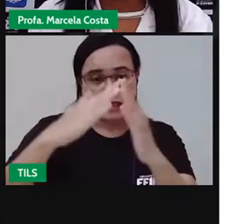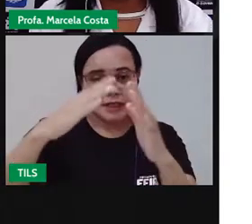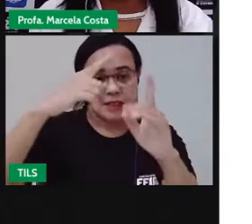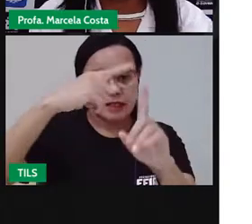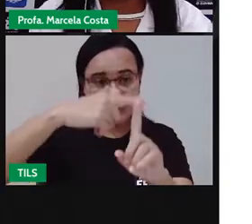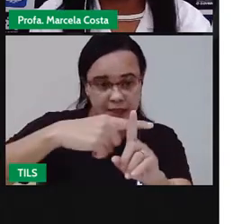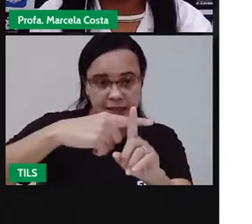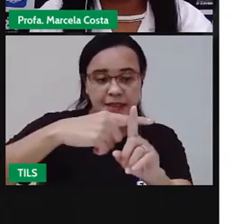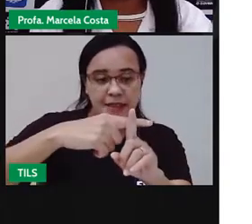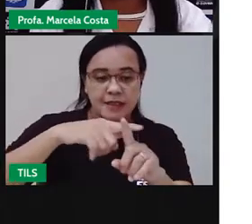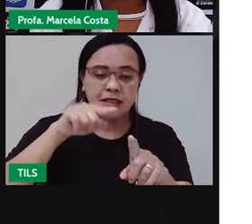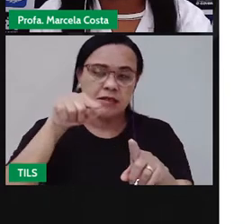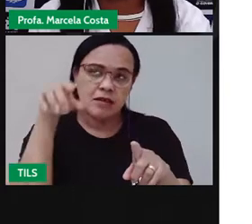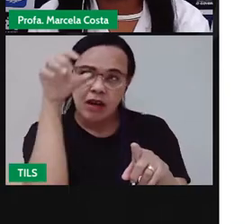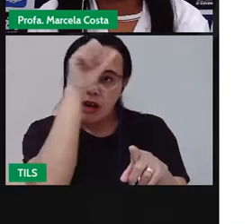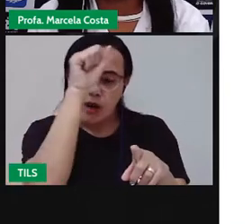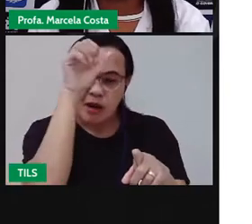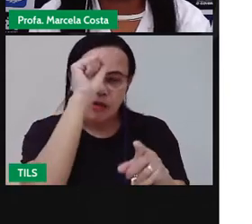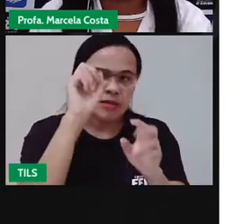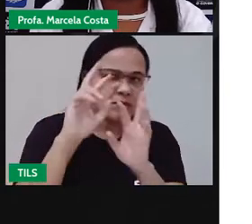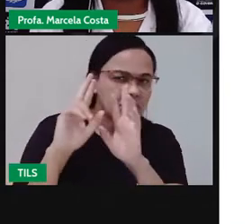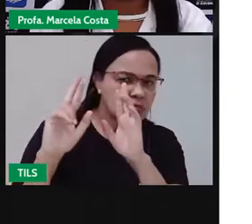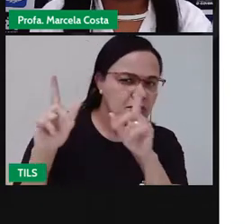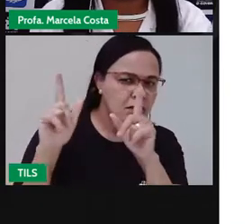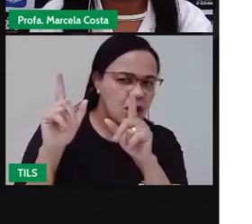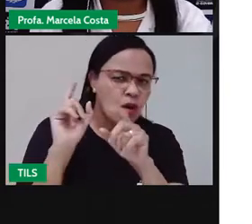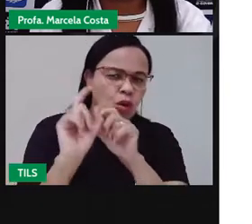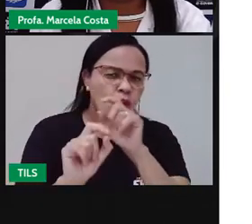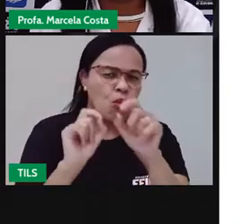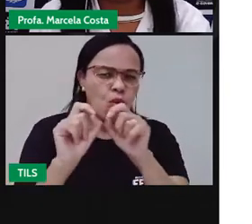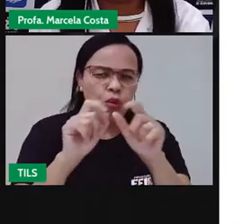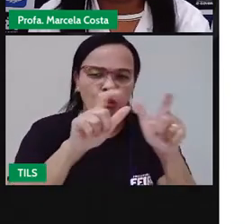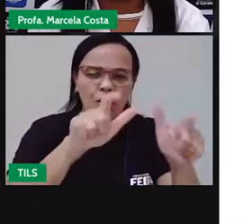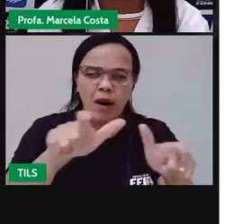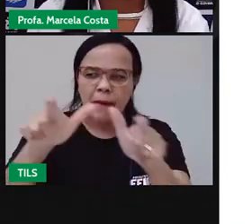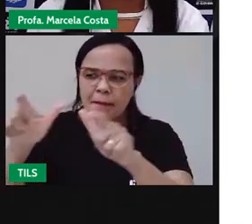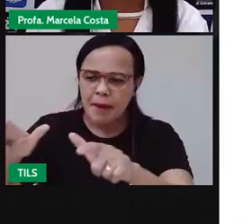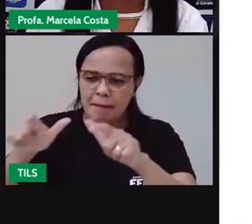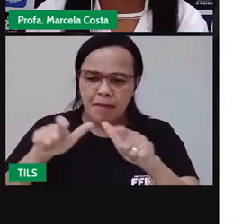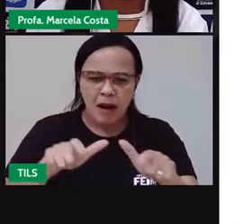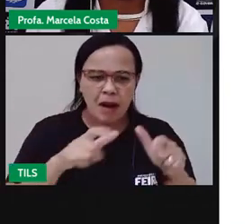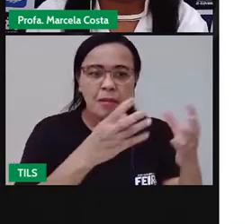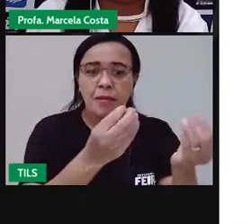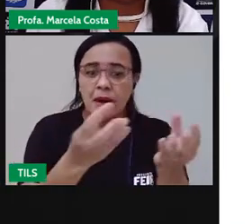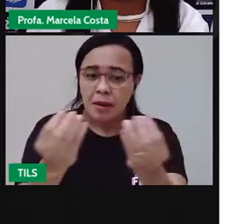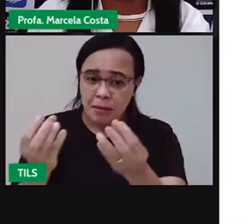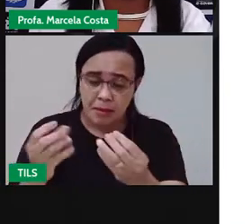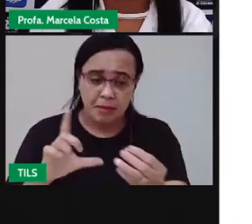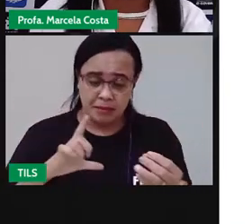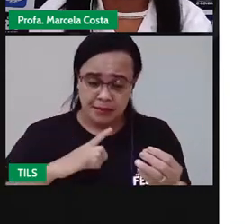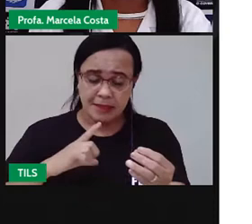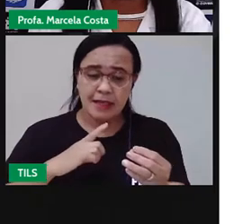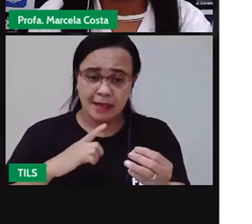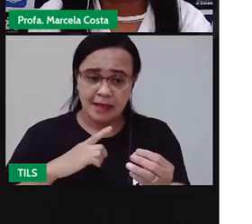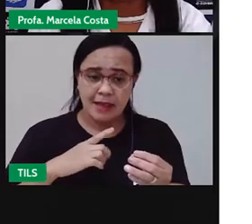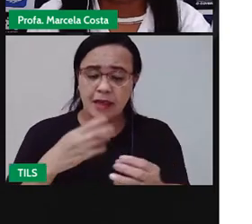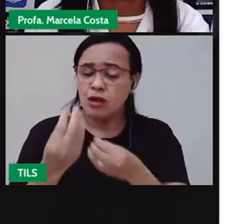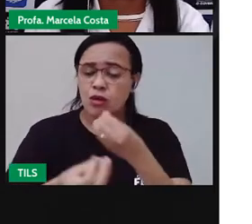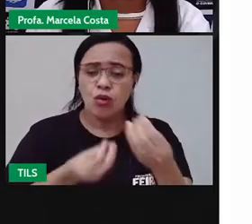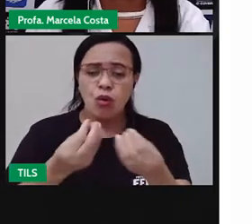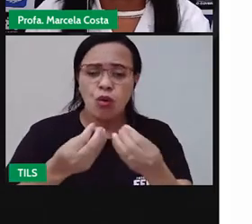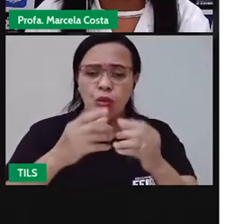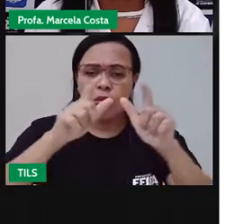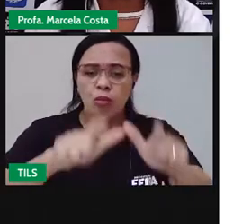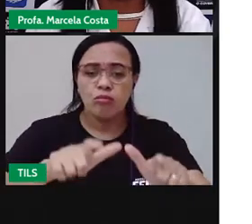diferenciar em ambiente de moradia aspectos da contemporaneidade desses